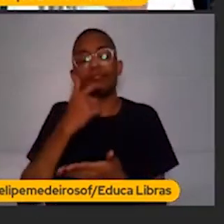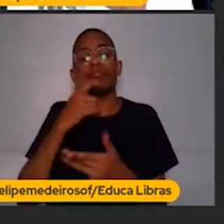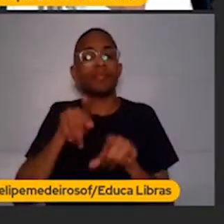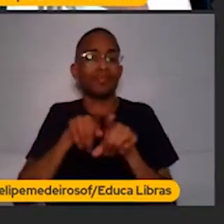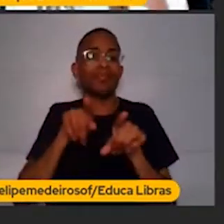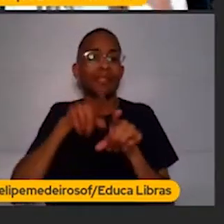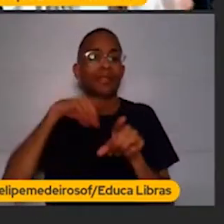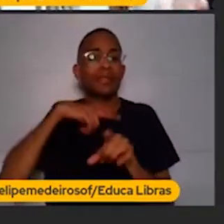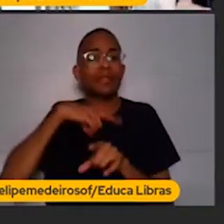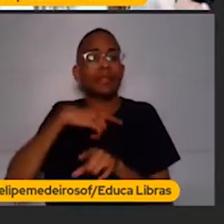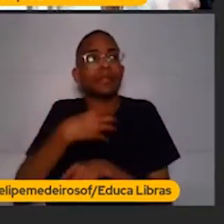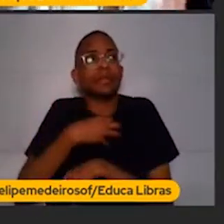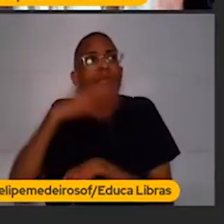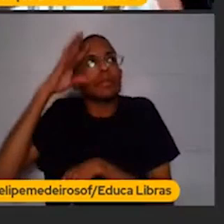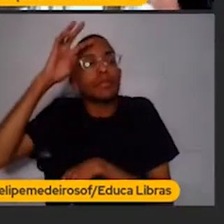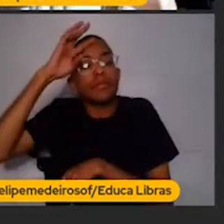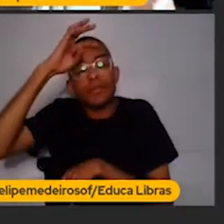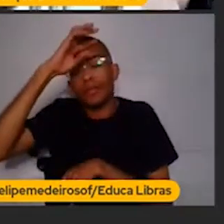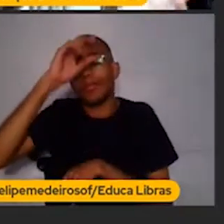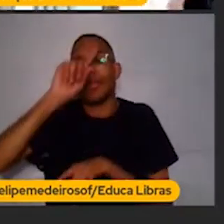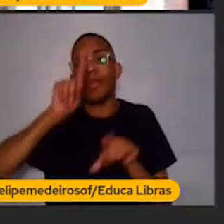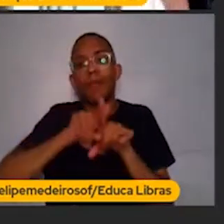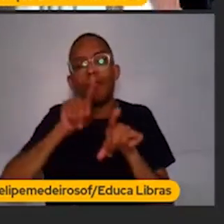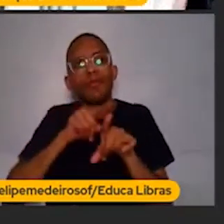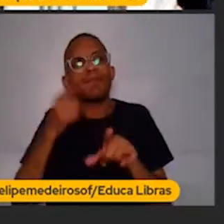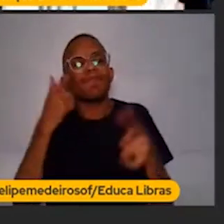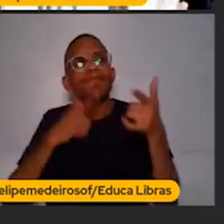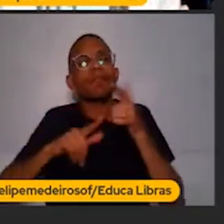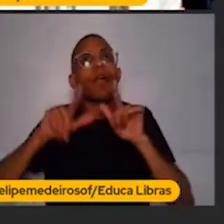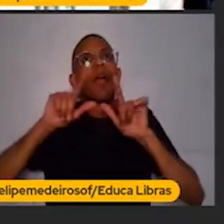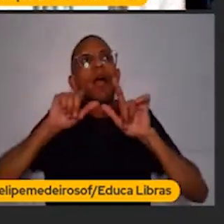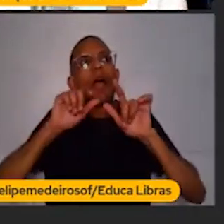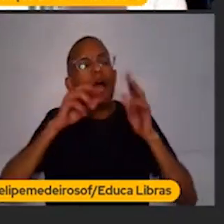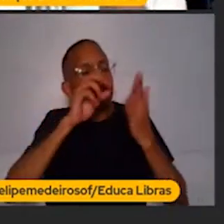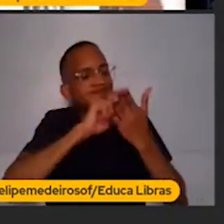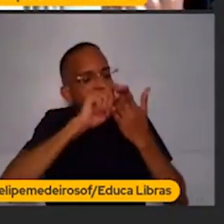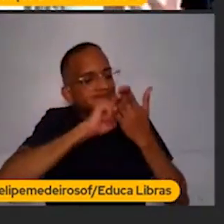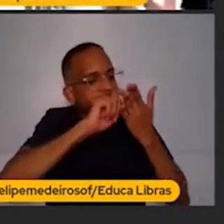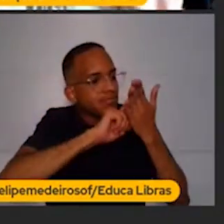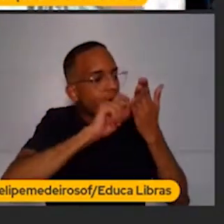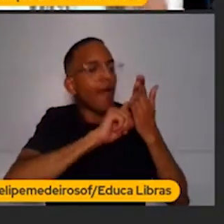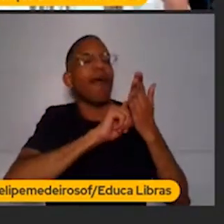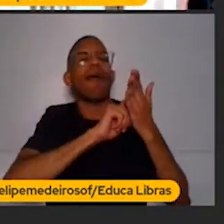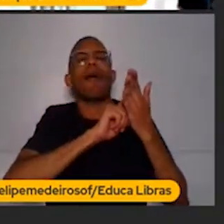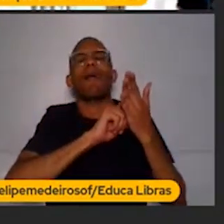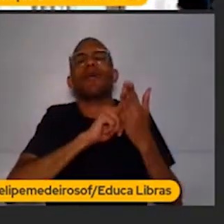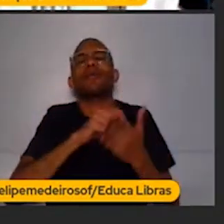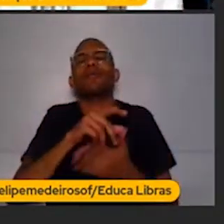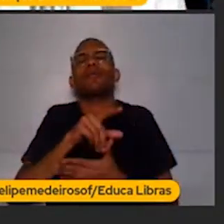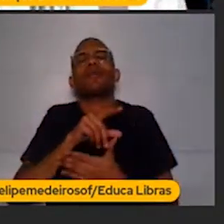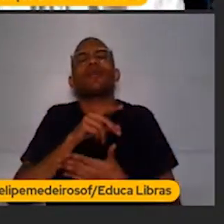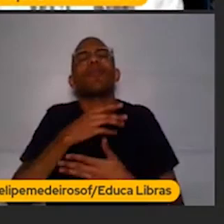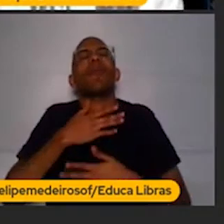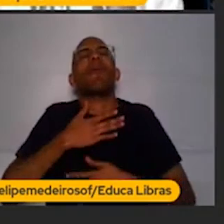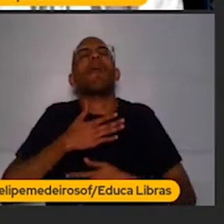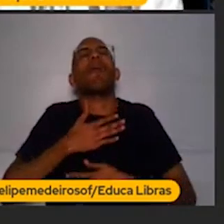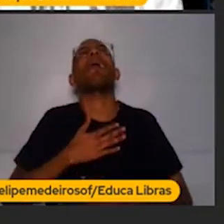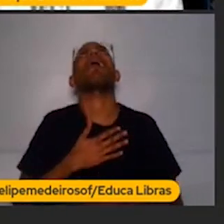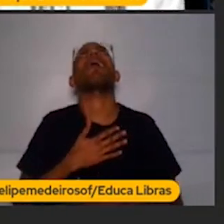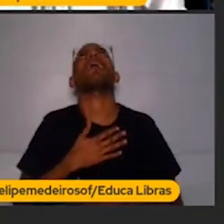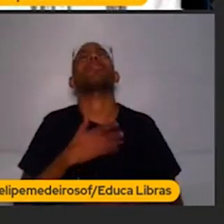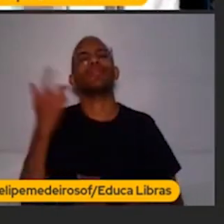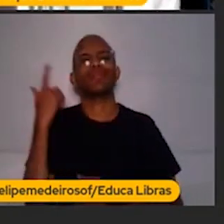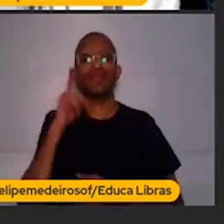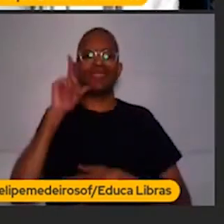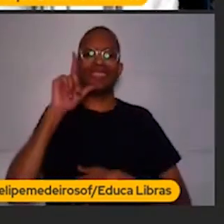quando eu fiz e consegui visualizar, materializar na minha frente, foi ufa. Sabe quando a fala ufa, consegui? Então, preste